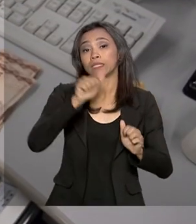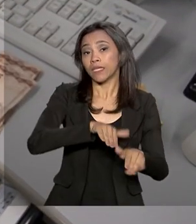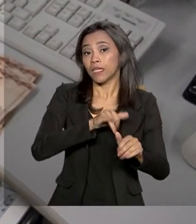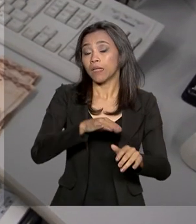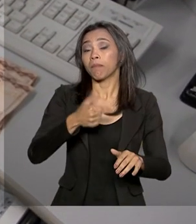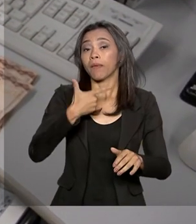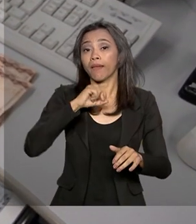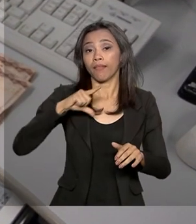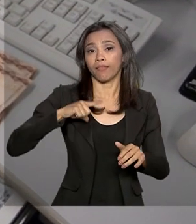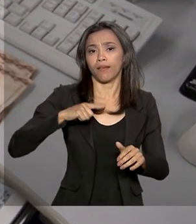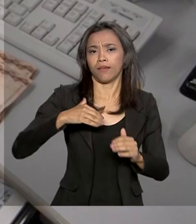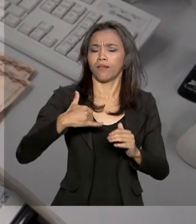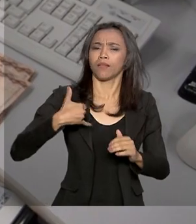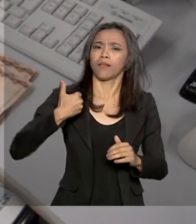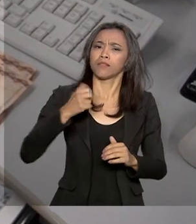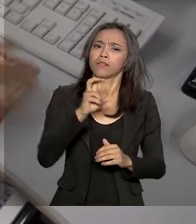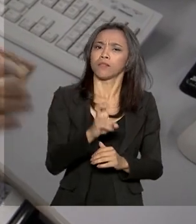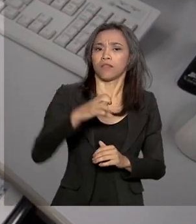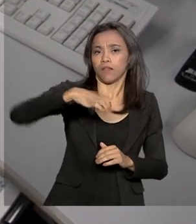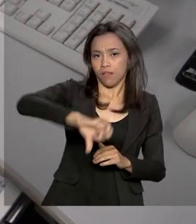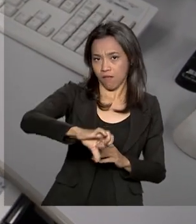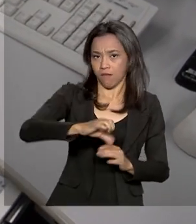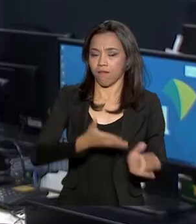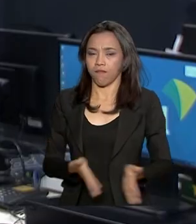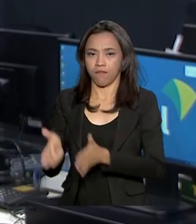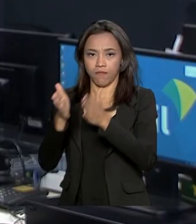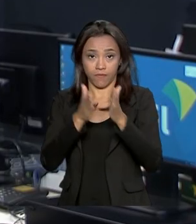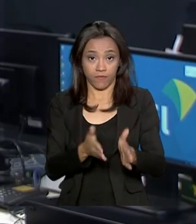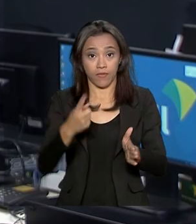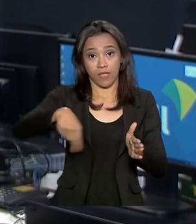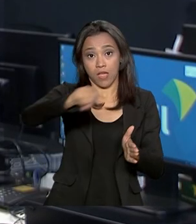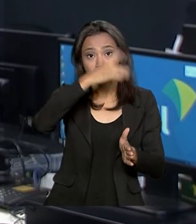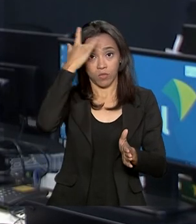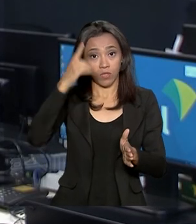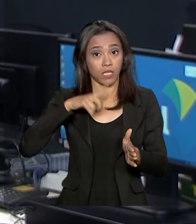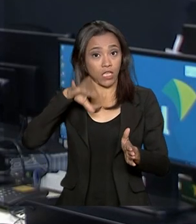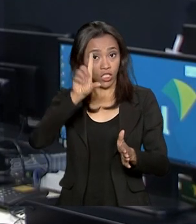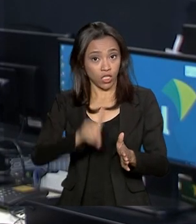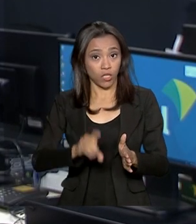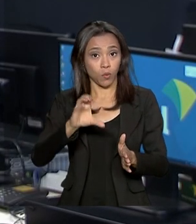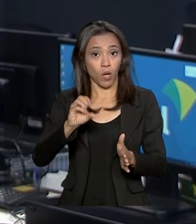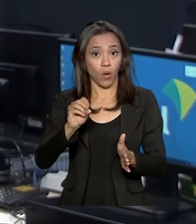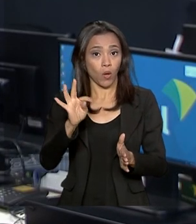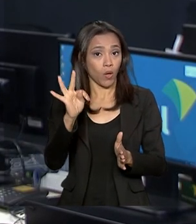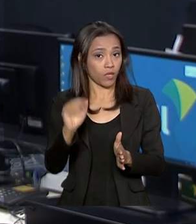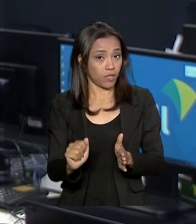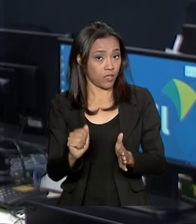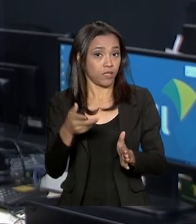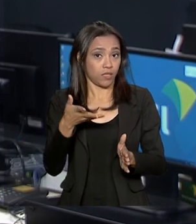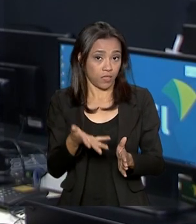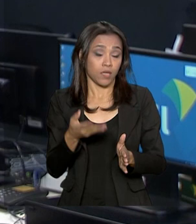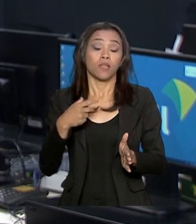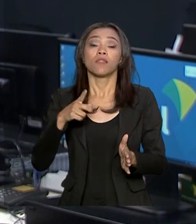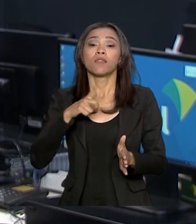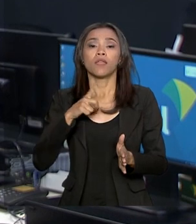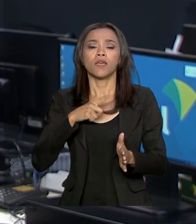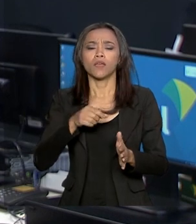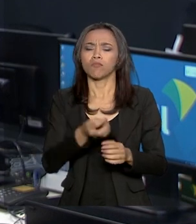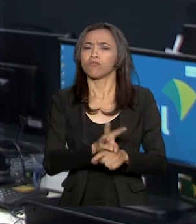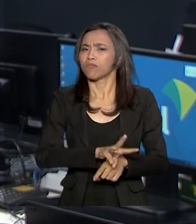para quem tem até 59 anos. Para atender aos trabalhadores com direito a cotas do PIS, a Caixa disponibilizou o site